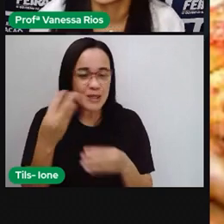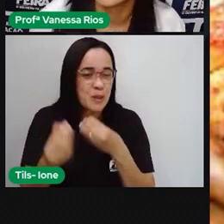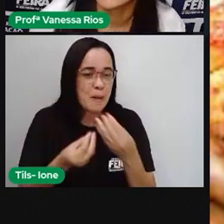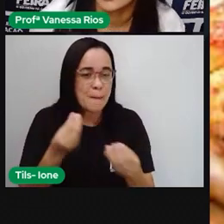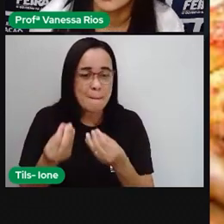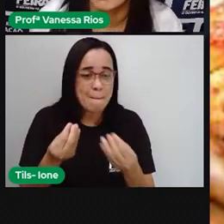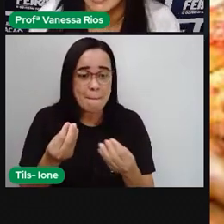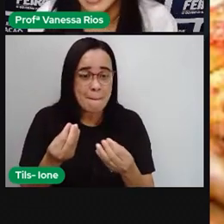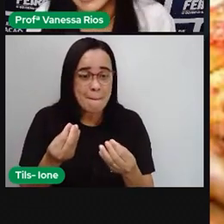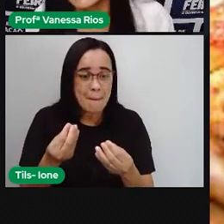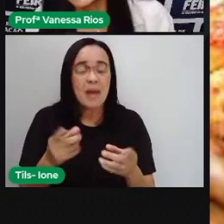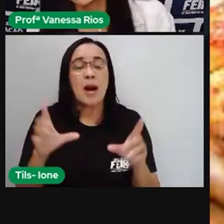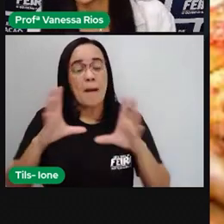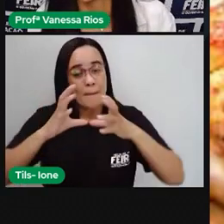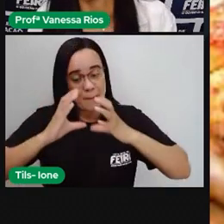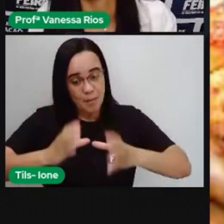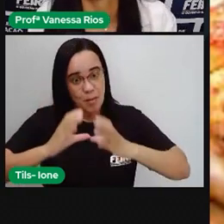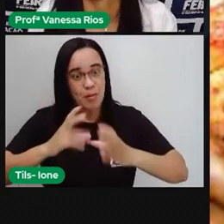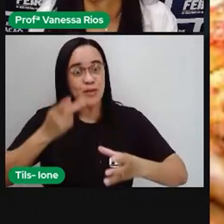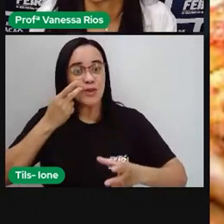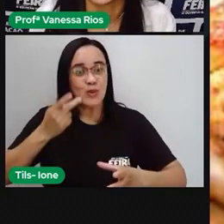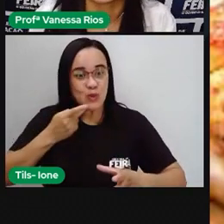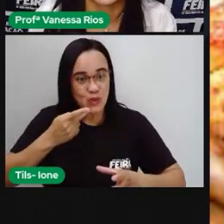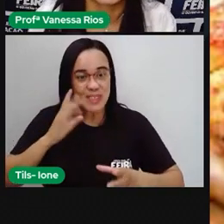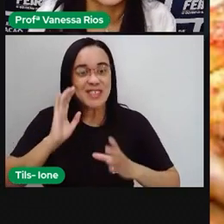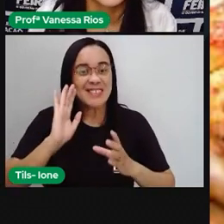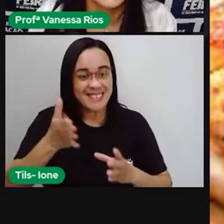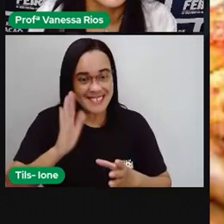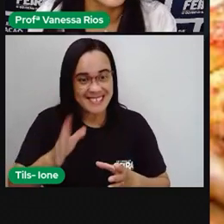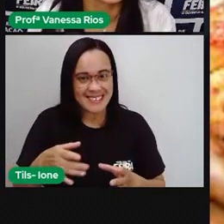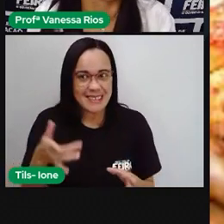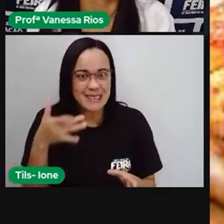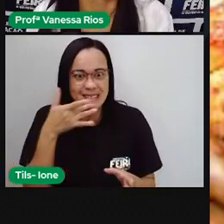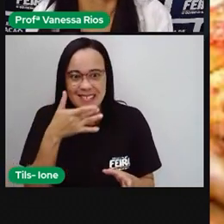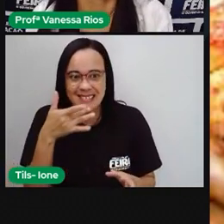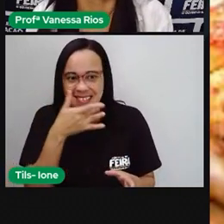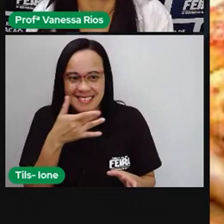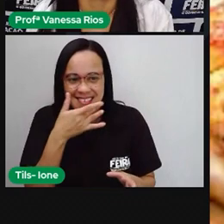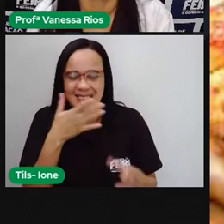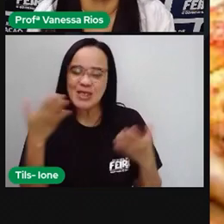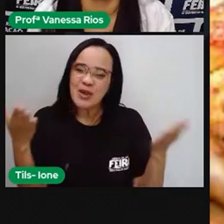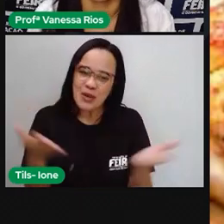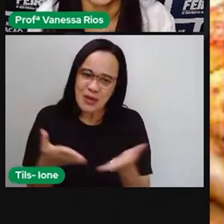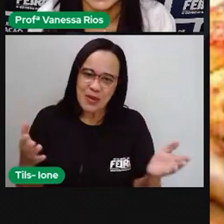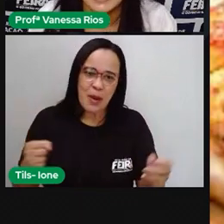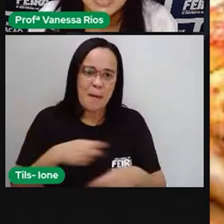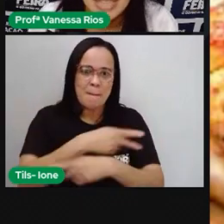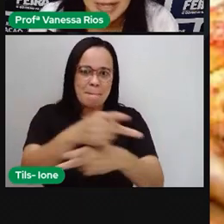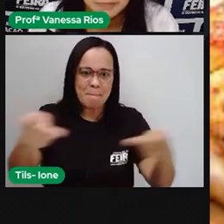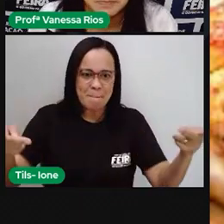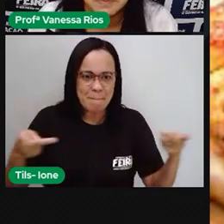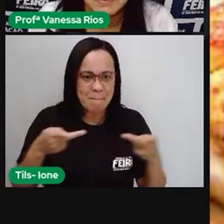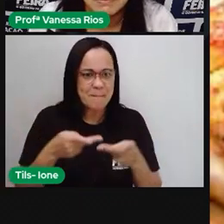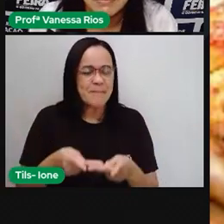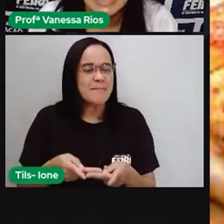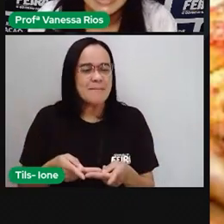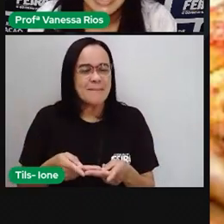dia um bolo de chocolate que deixou todo mundo com água na boca. E a Pro trouxe agora uma pizza.